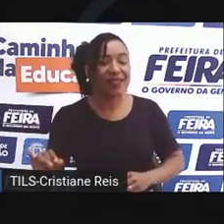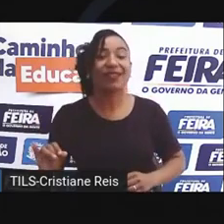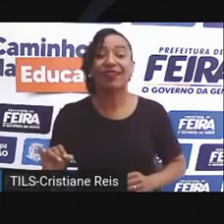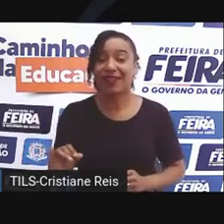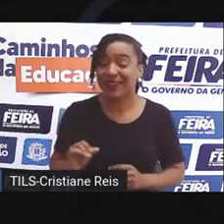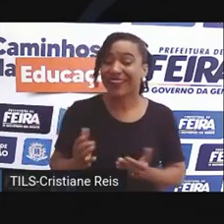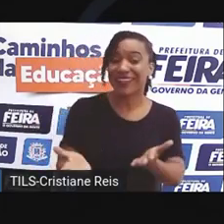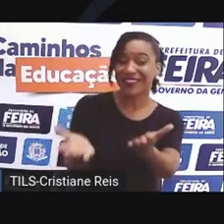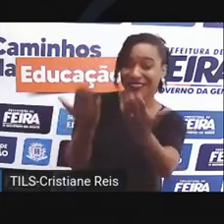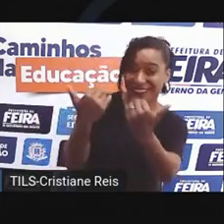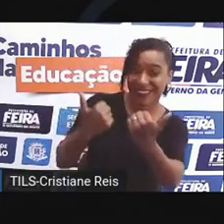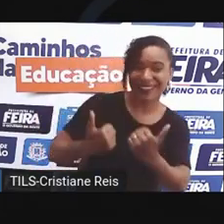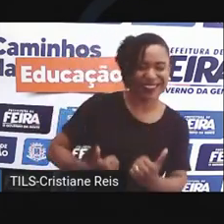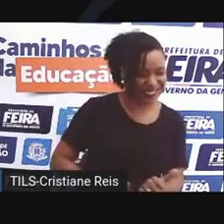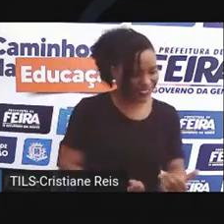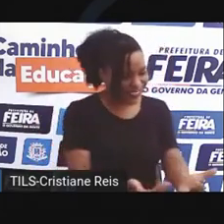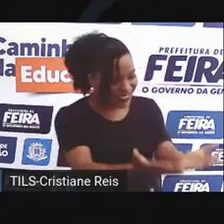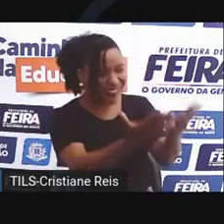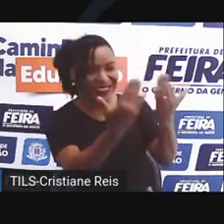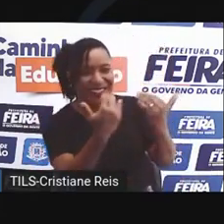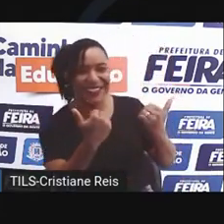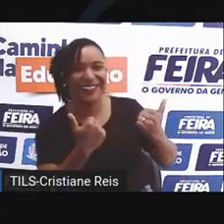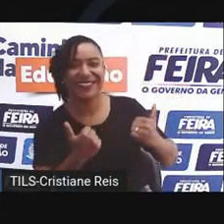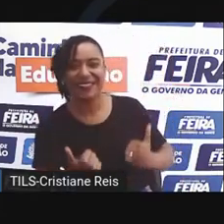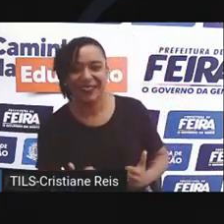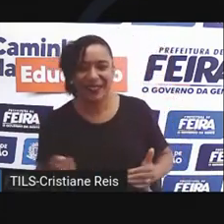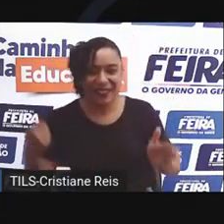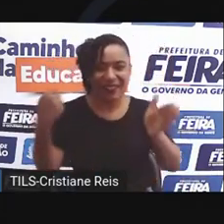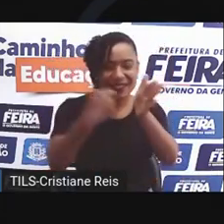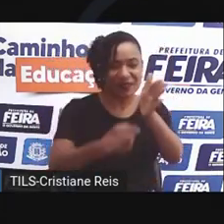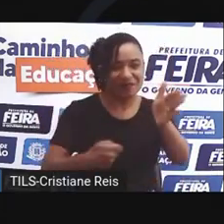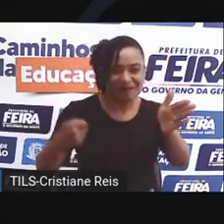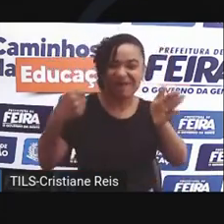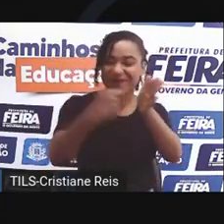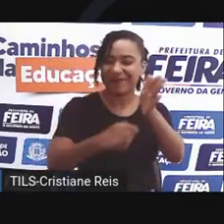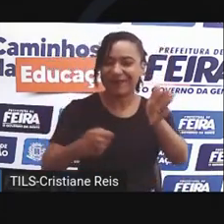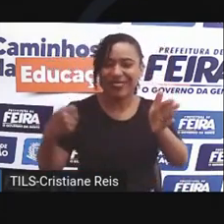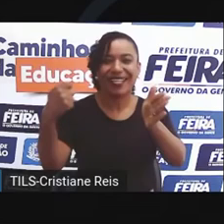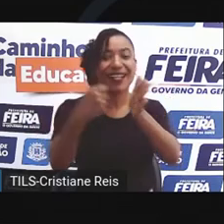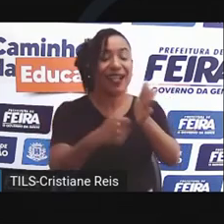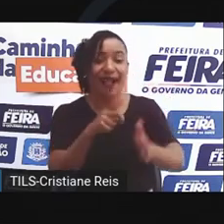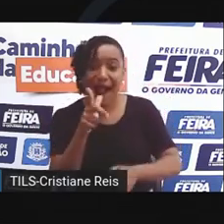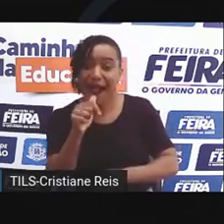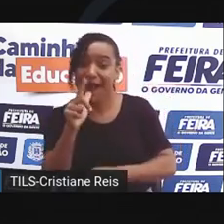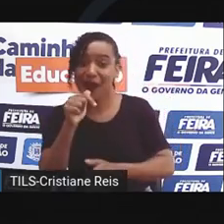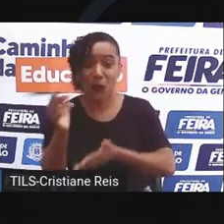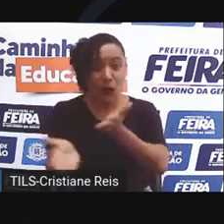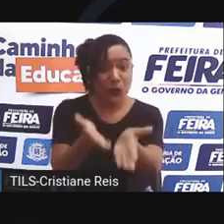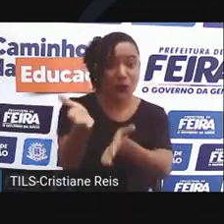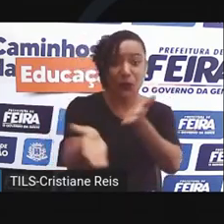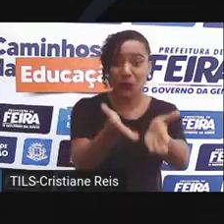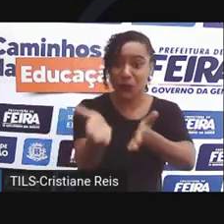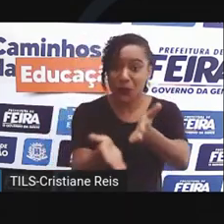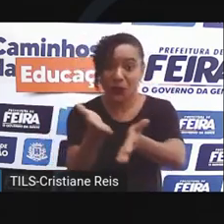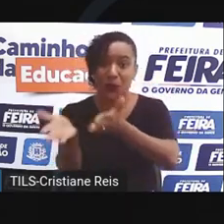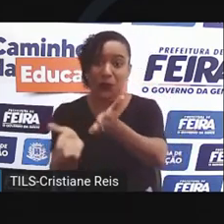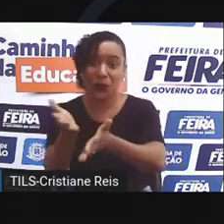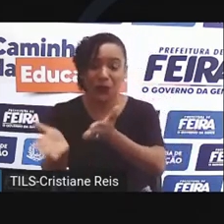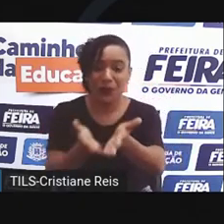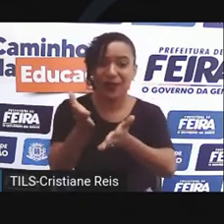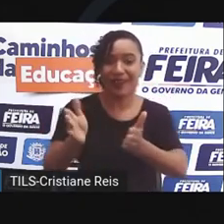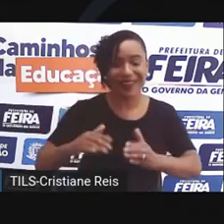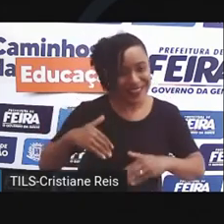Vamos juntos Vamos alugar Nossa água preservar Que o